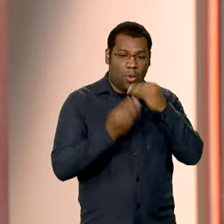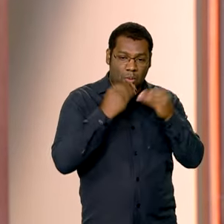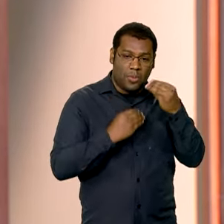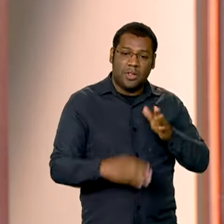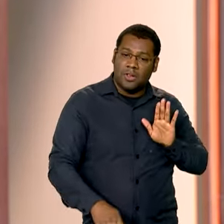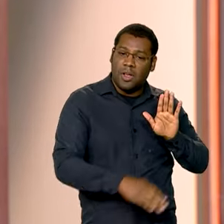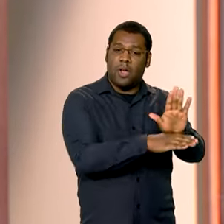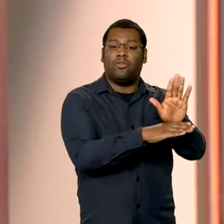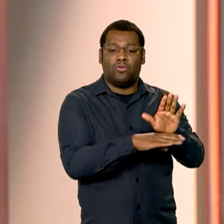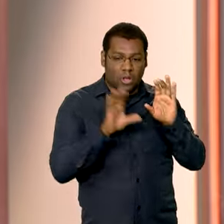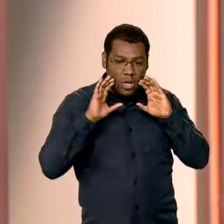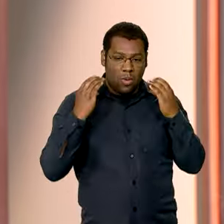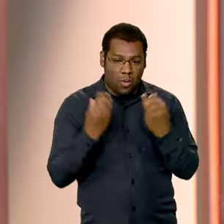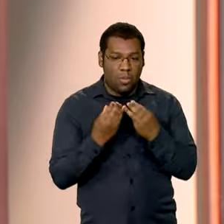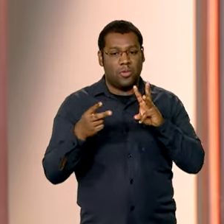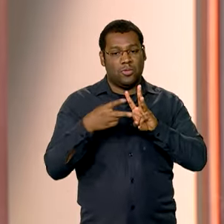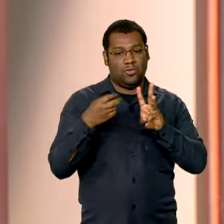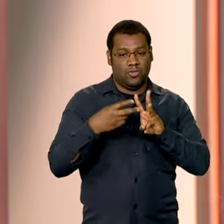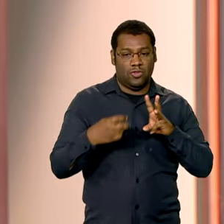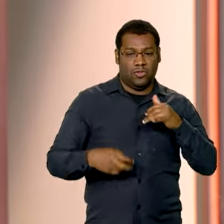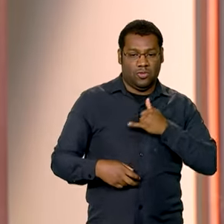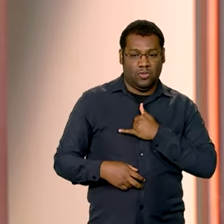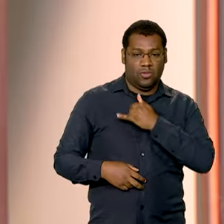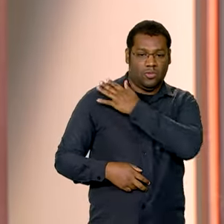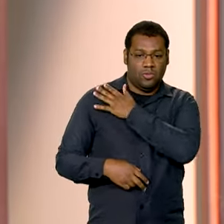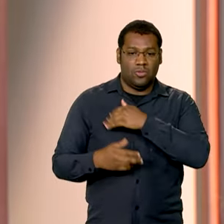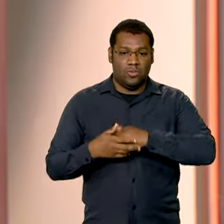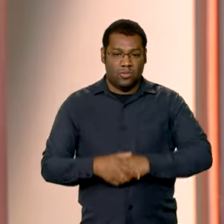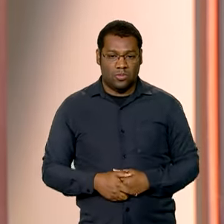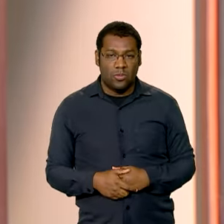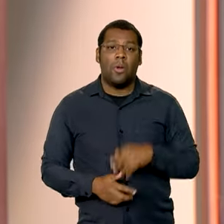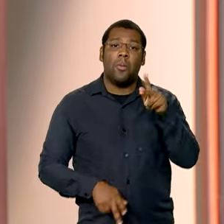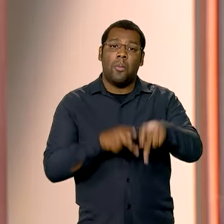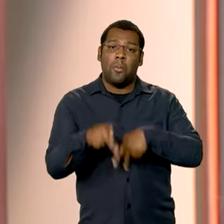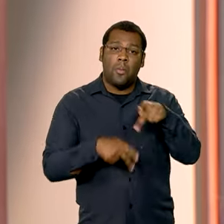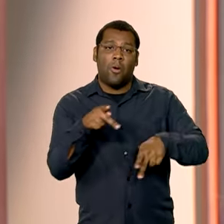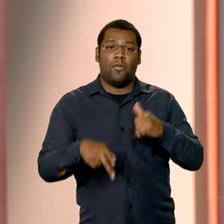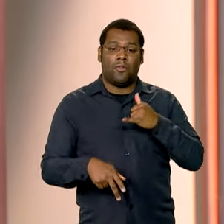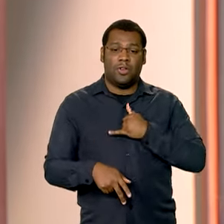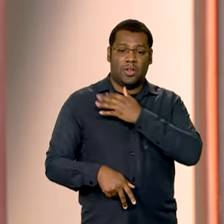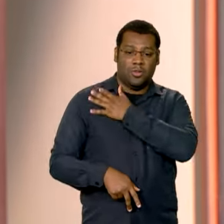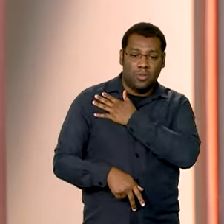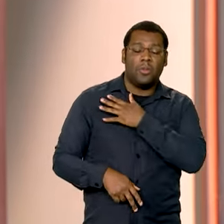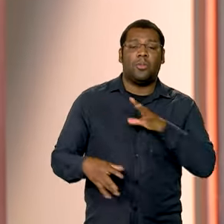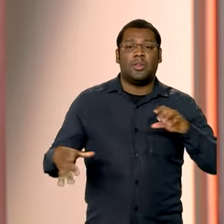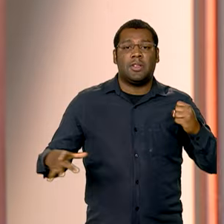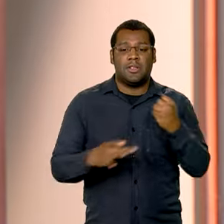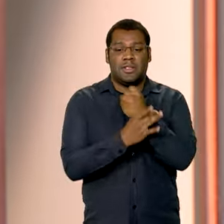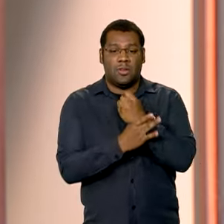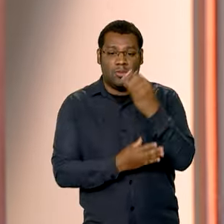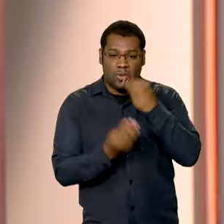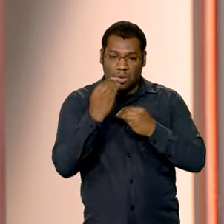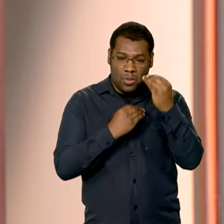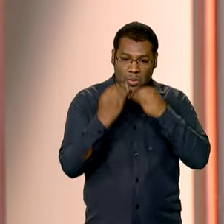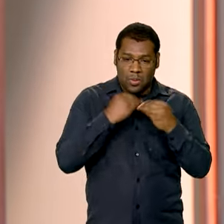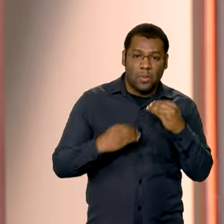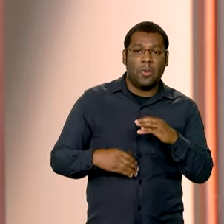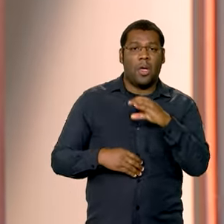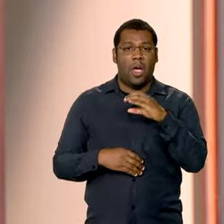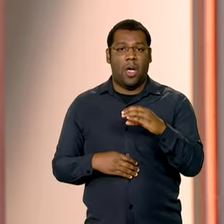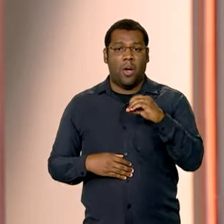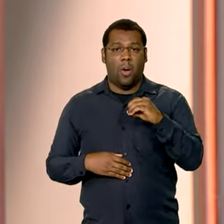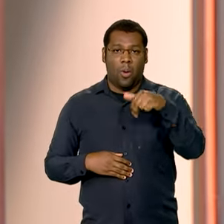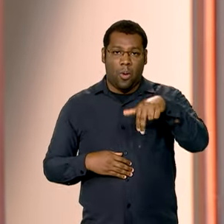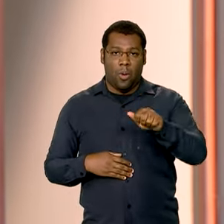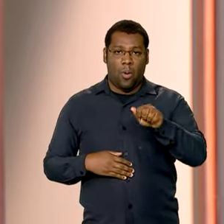No ar, o processo de garantia da segurança alimentar ao povo e anumame. A CONAB, a Companhia Nacional de Abastecimento, em